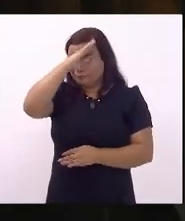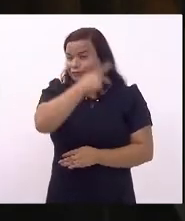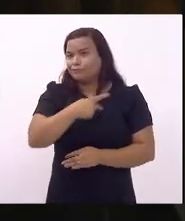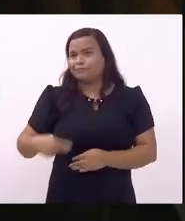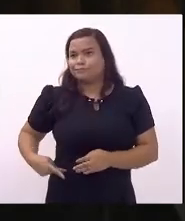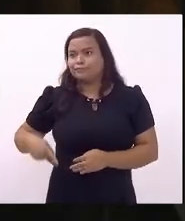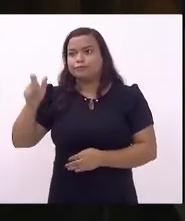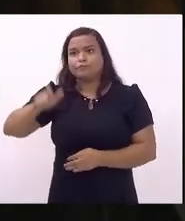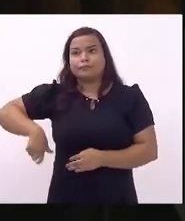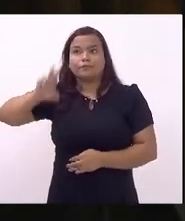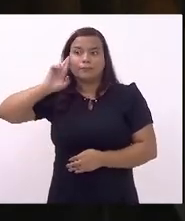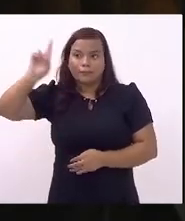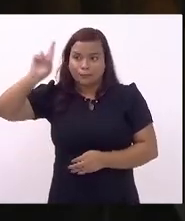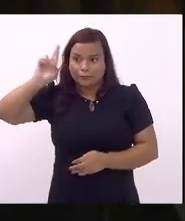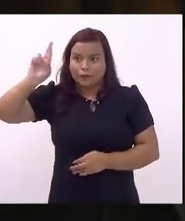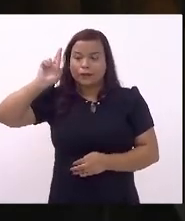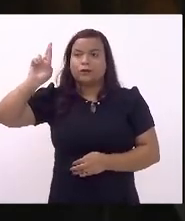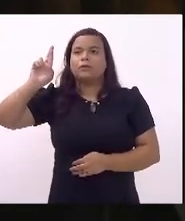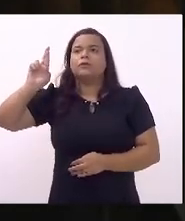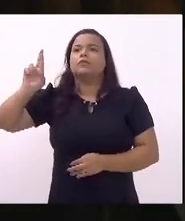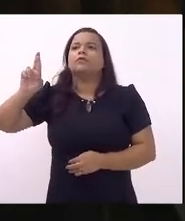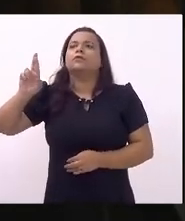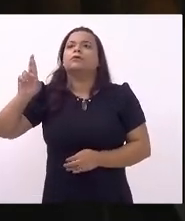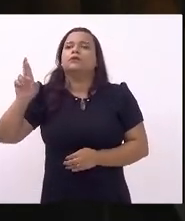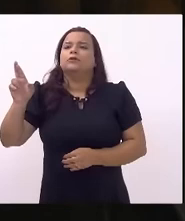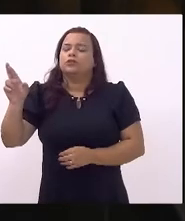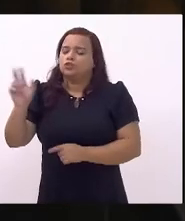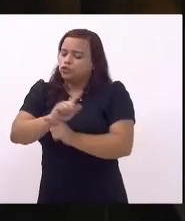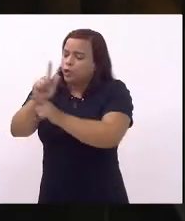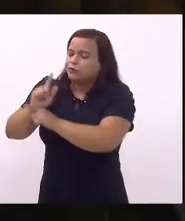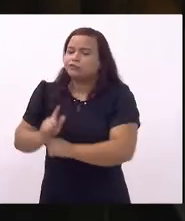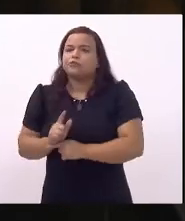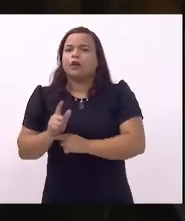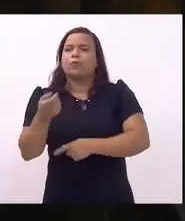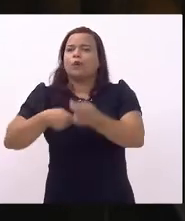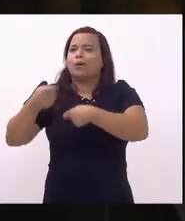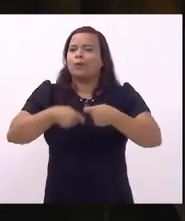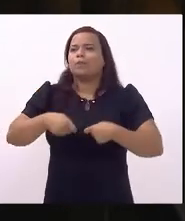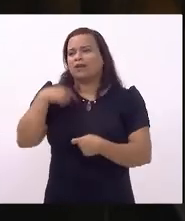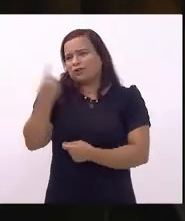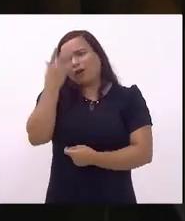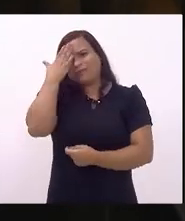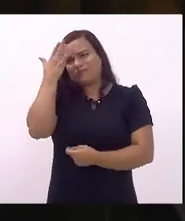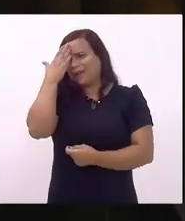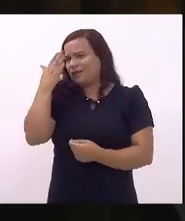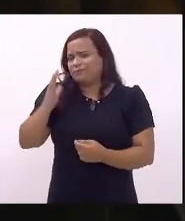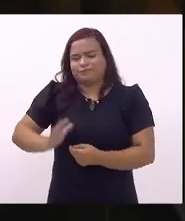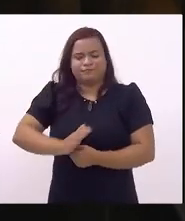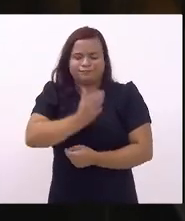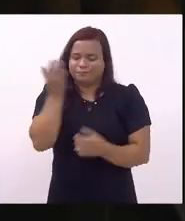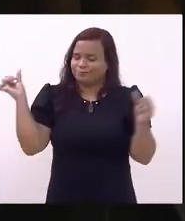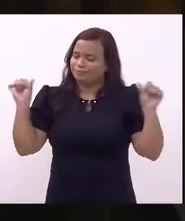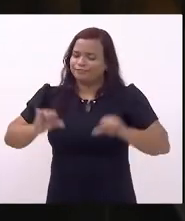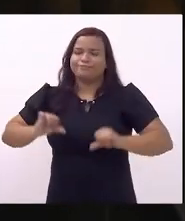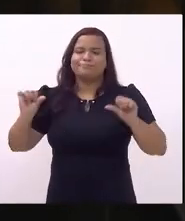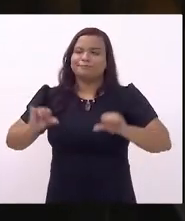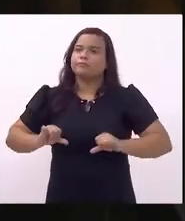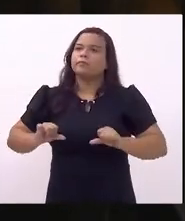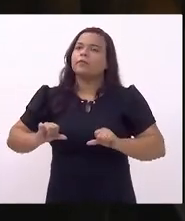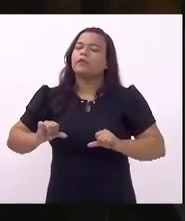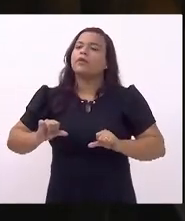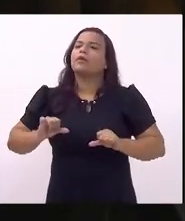conduzir o governo Bolsonaro na gestão macroeconômica que é um desastre como todos constatamos mais uma vez o governo Bolsonaro